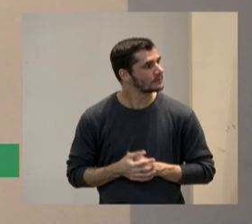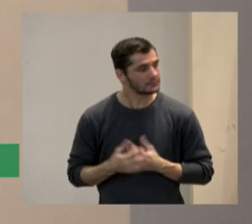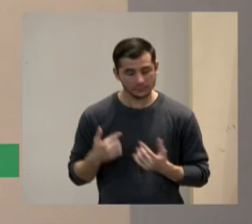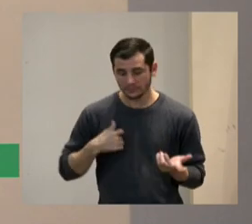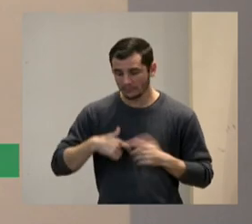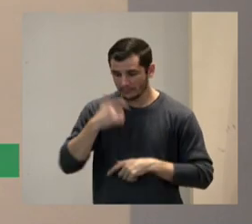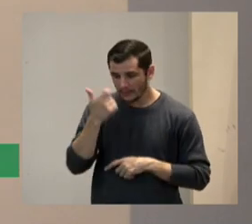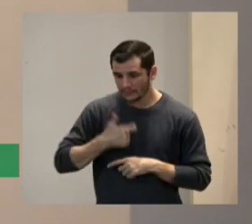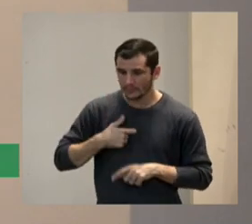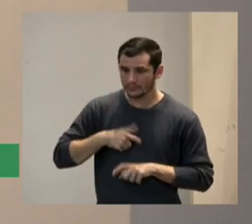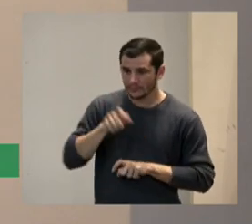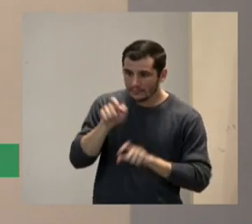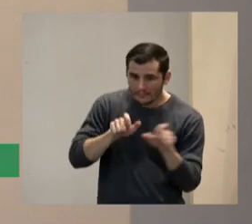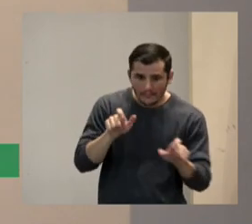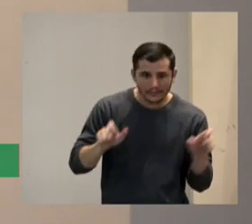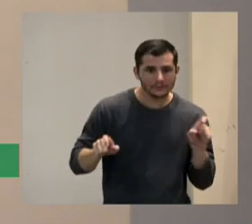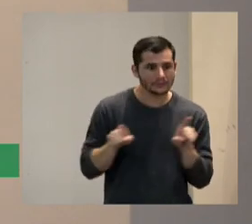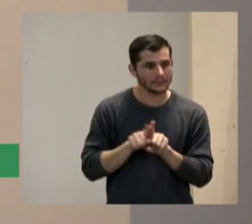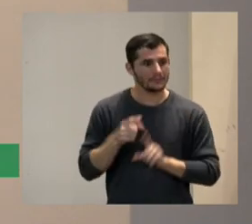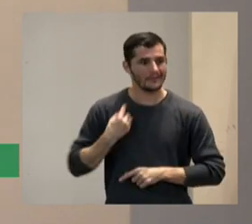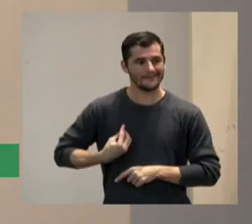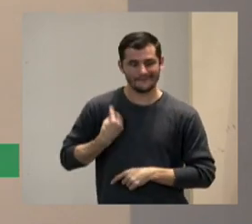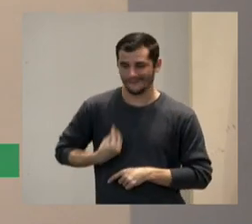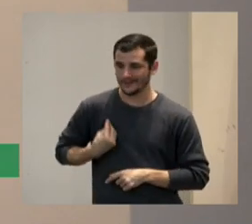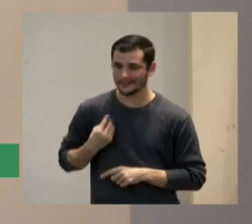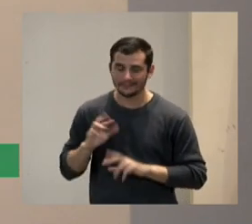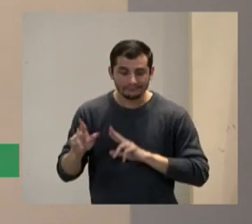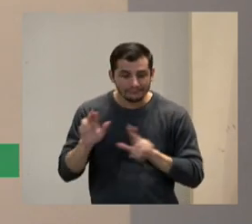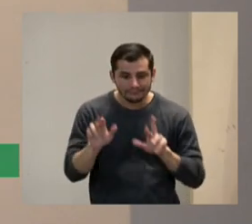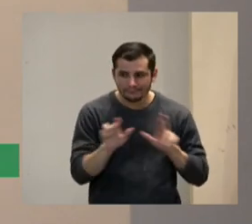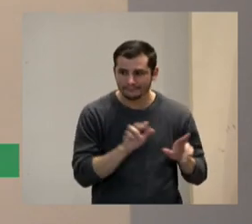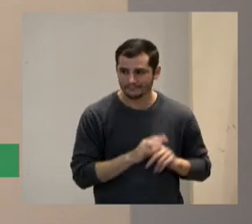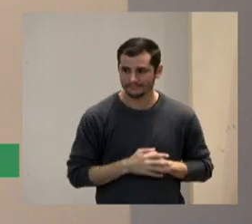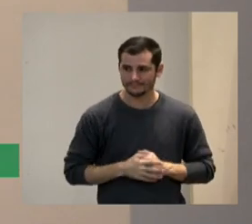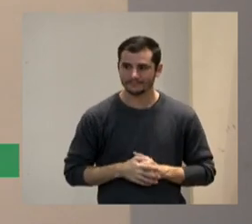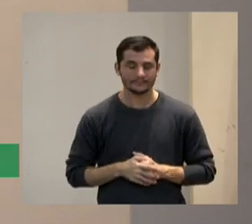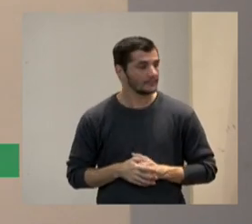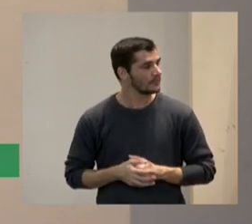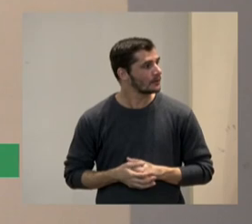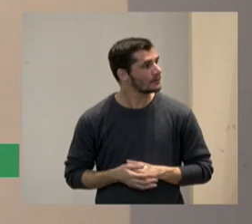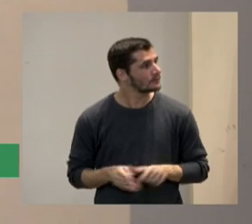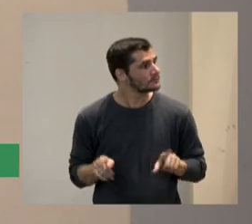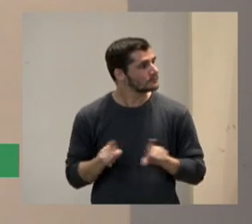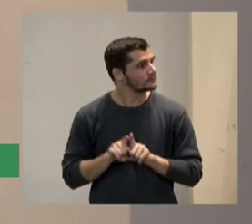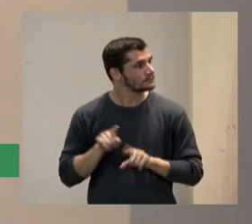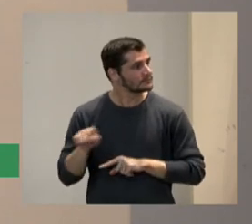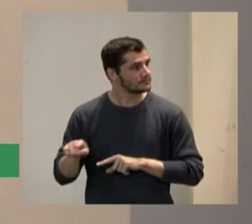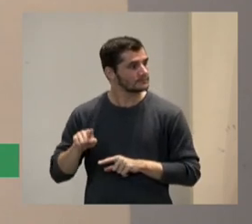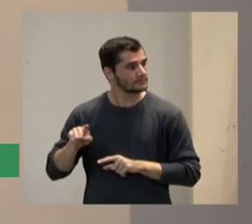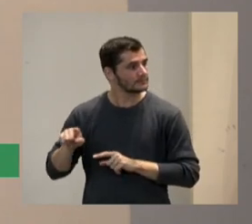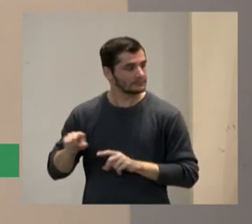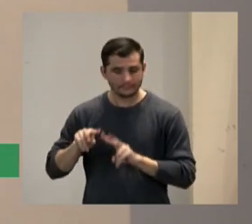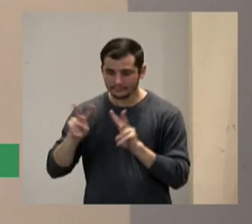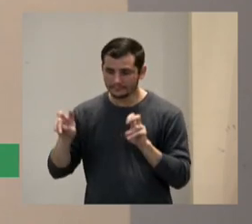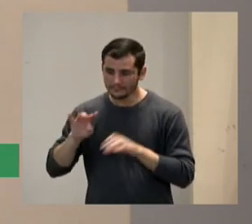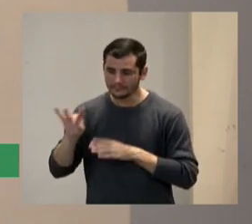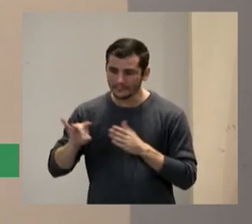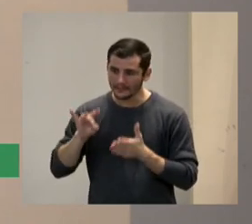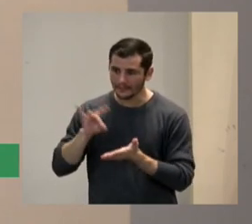uma pessoa vocês são pessoas mas concretizando um pouco isso também é uma pessoa um pouco especial